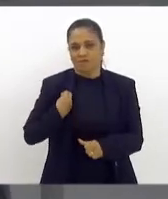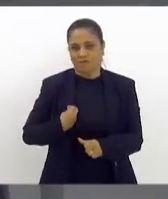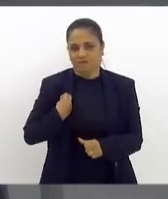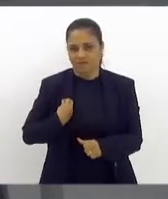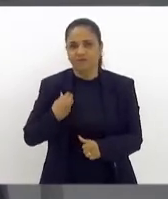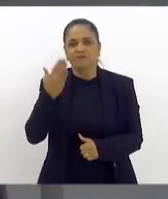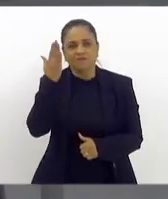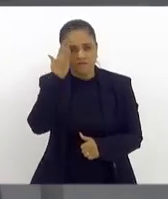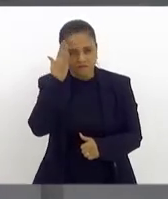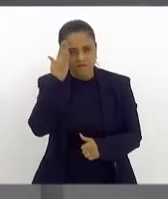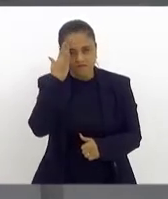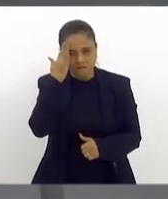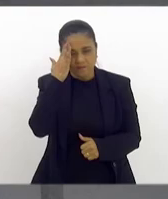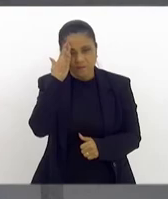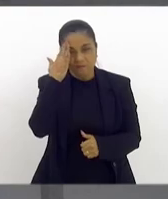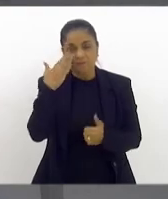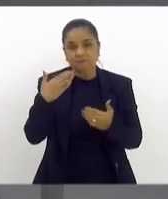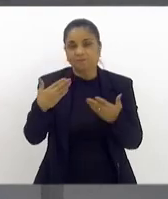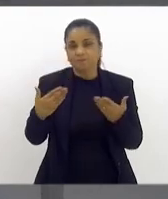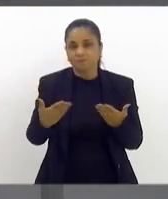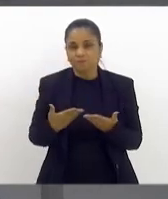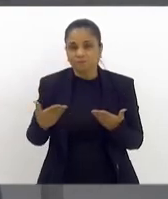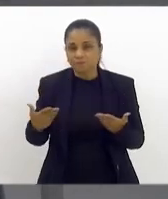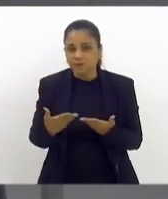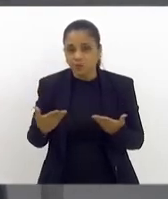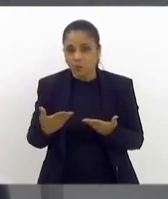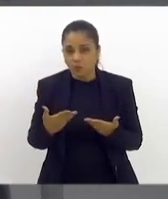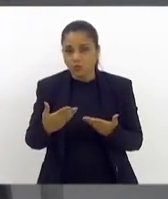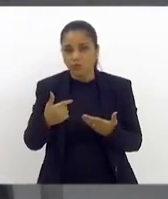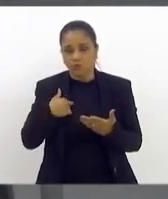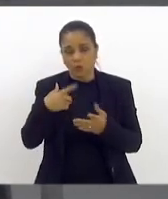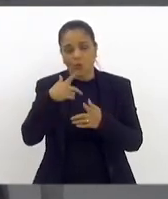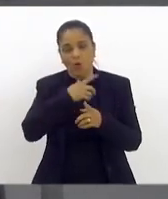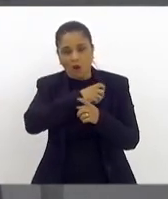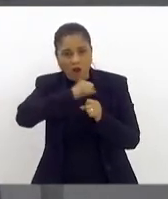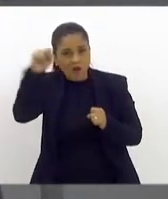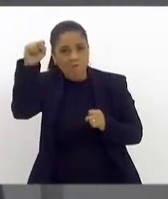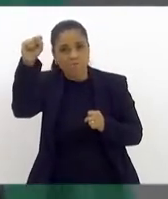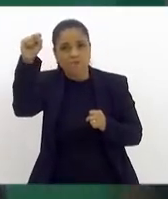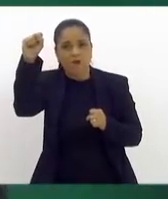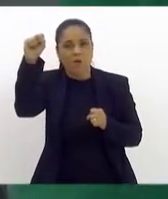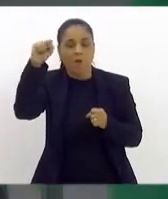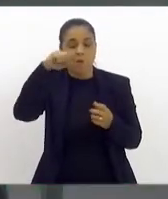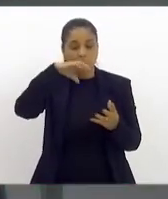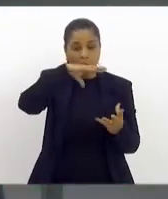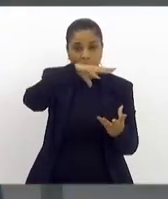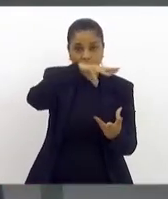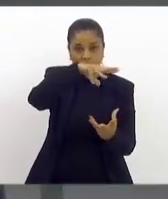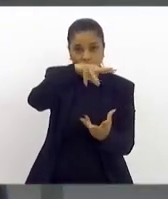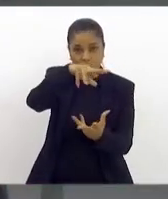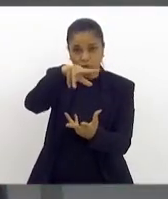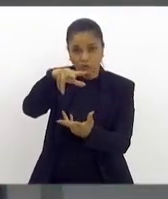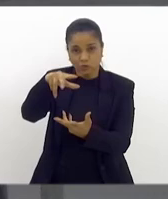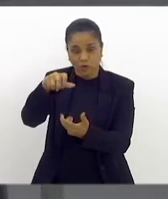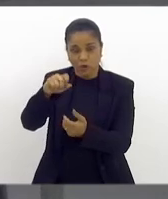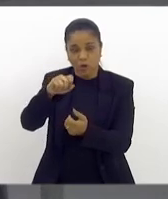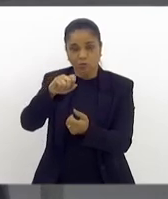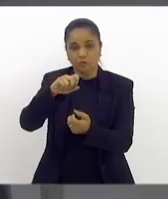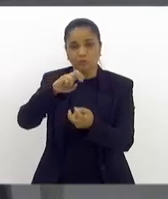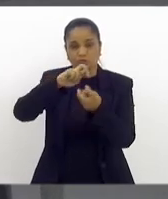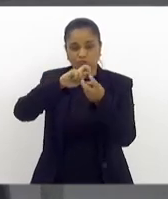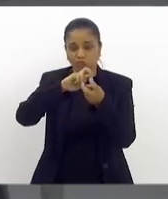nós sabemos. Hoje, eu fui campeão mundial, todos os títulos dentro do jiu-jitsu eu cheguei a